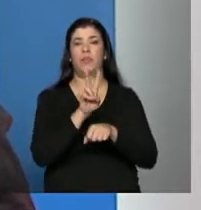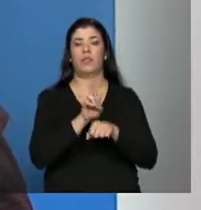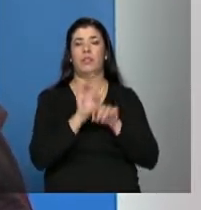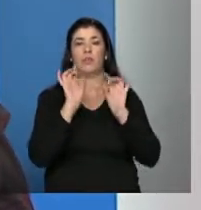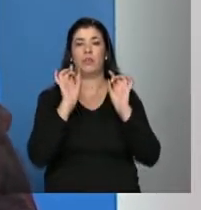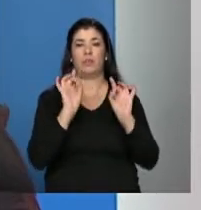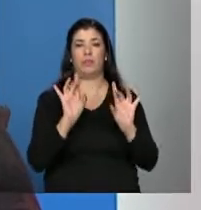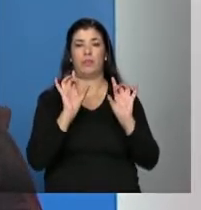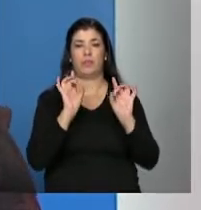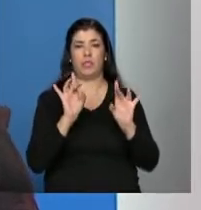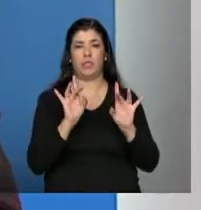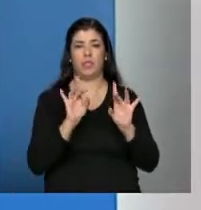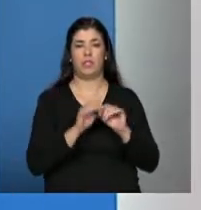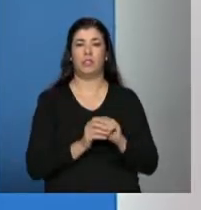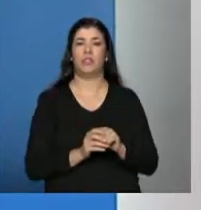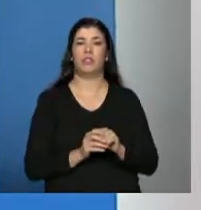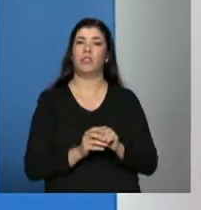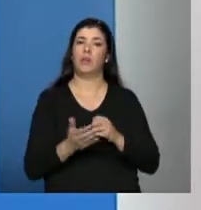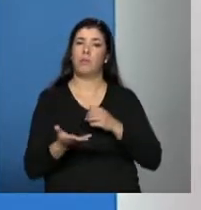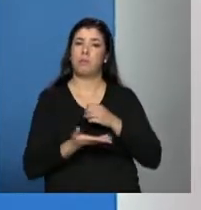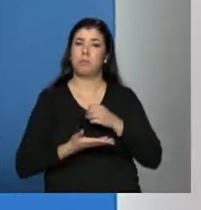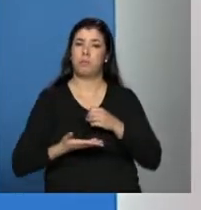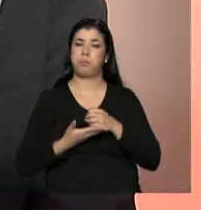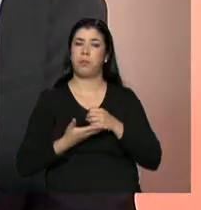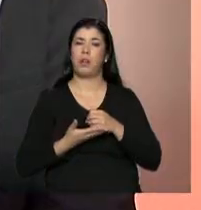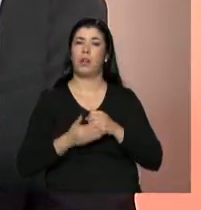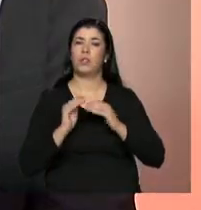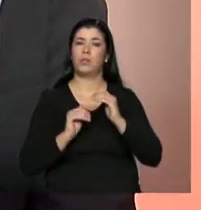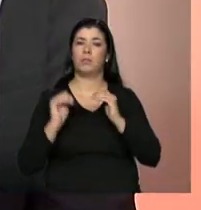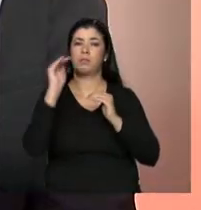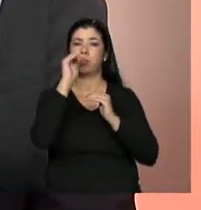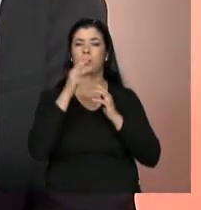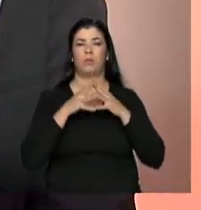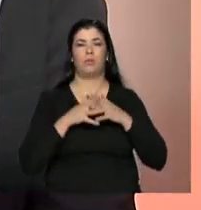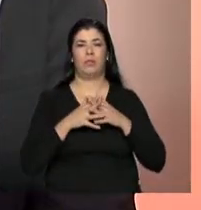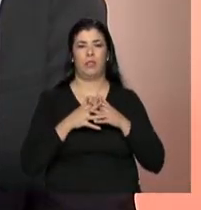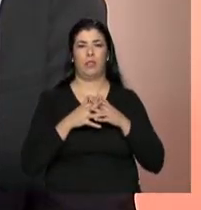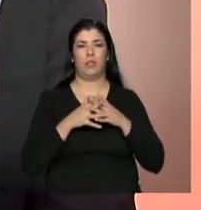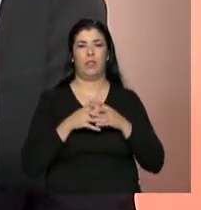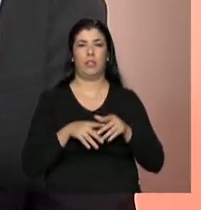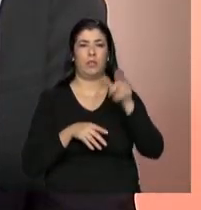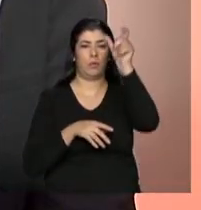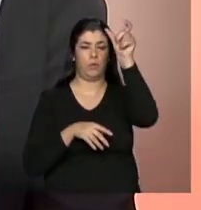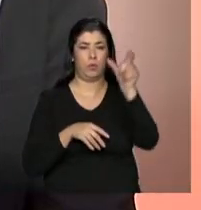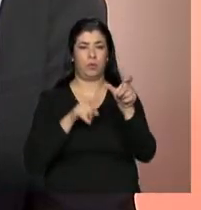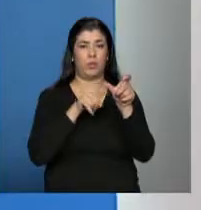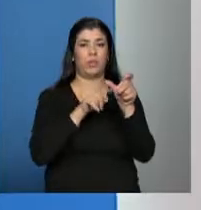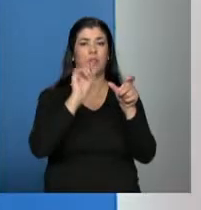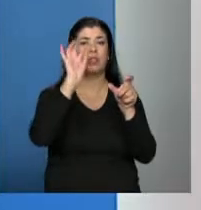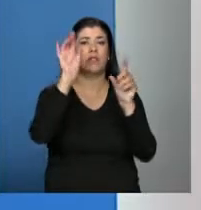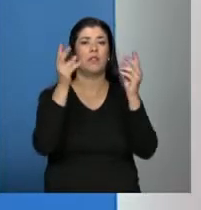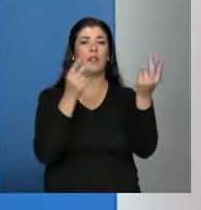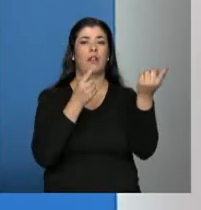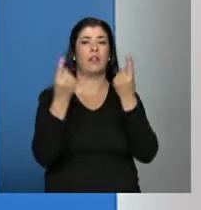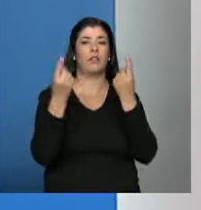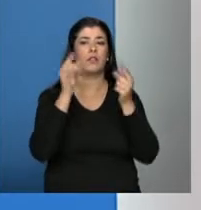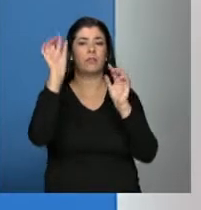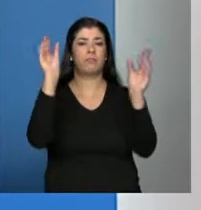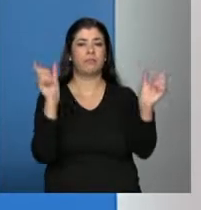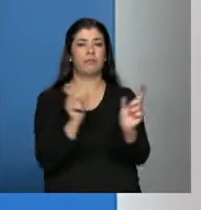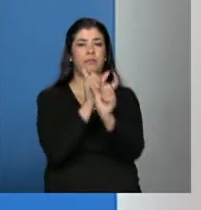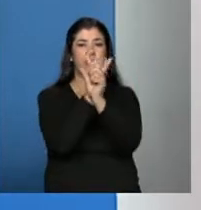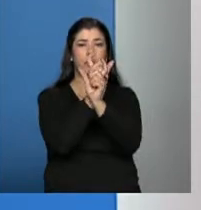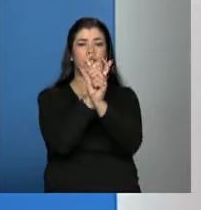de média e de alta complexidade. Na segunda coluna, na coluna à frente, o gestor vai ter que relacionar qual desses serviços é